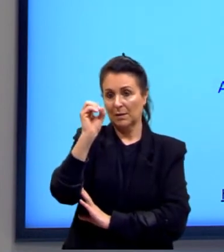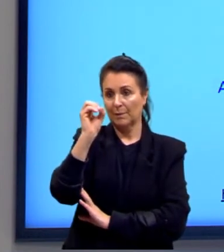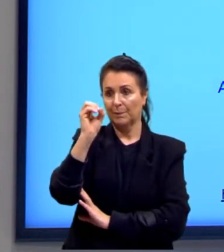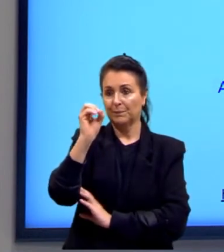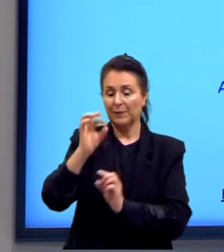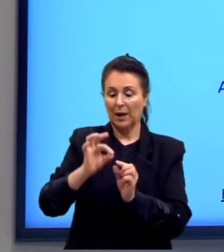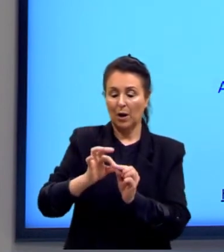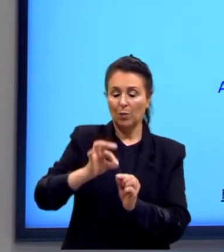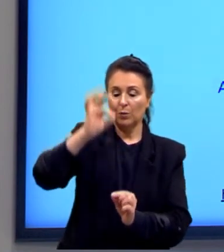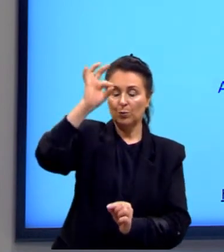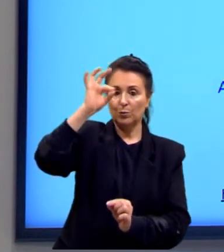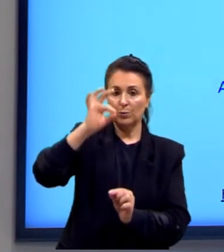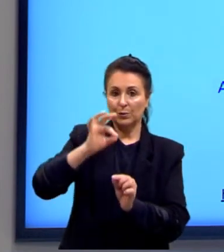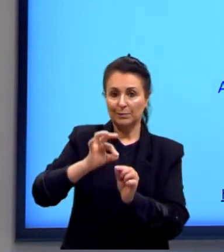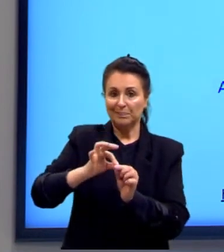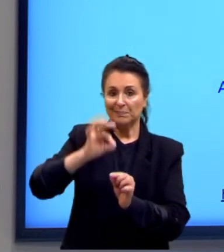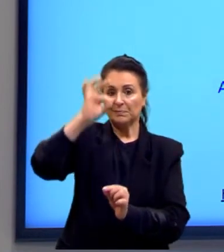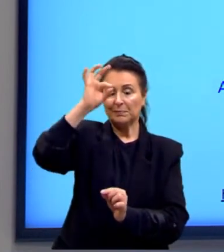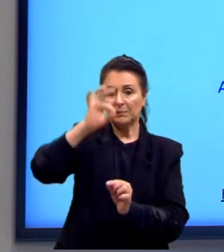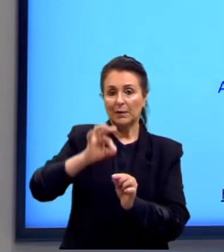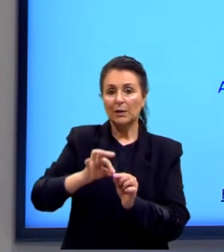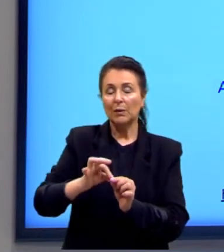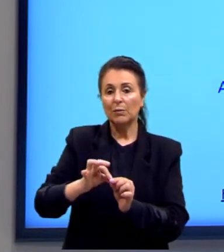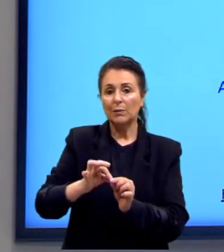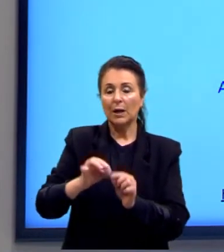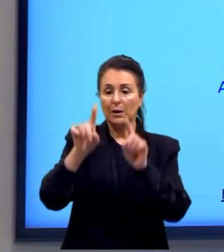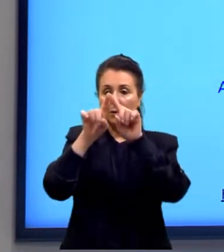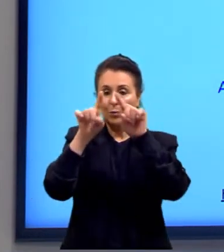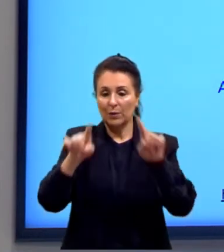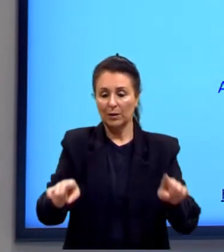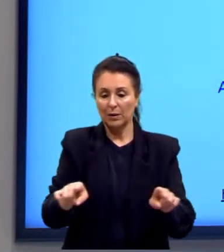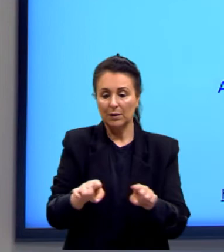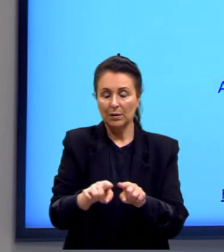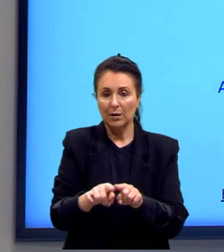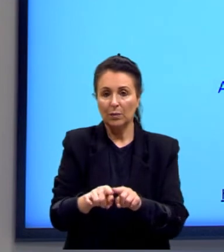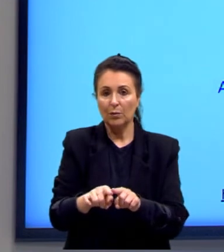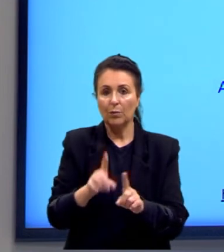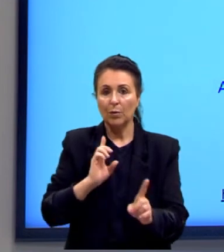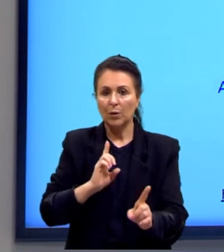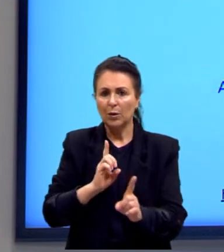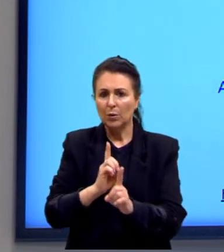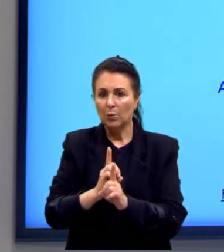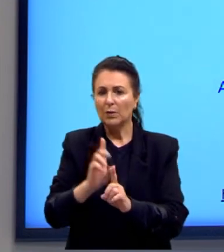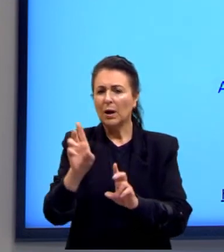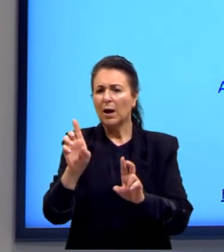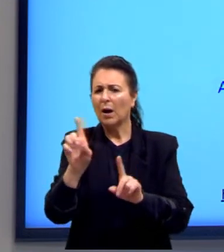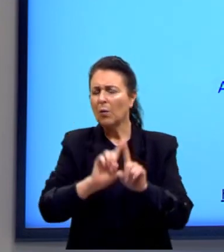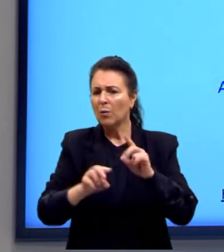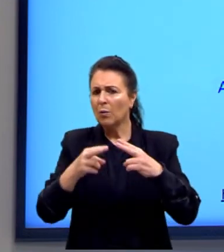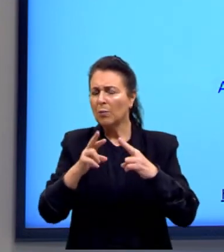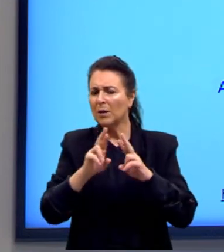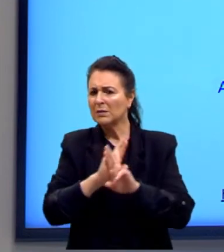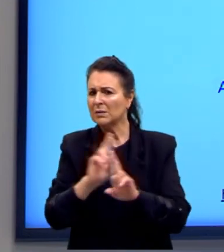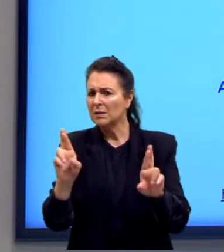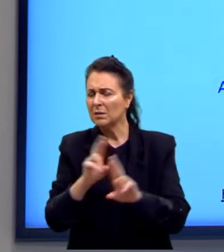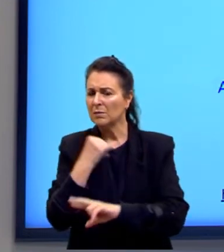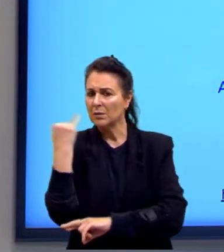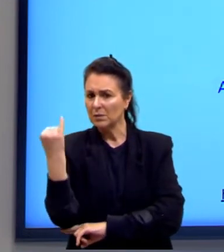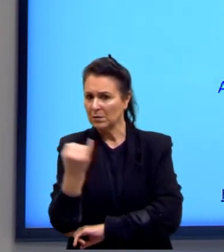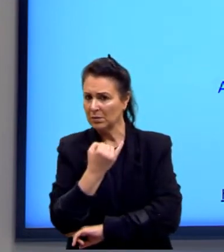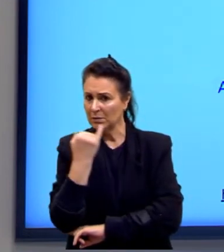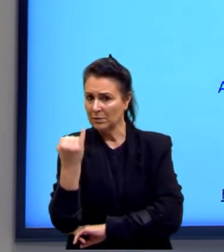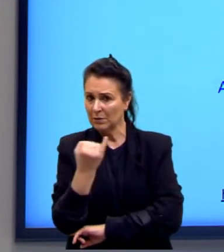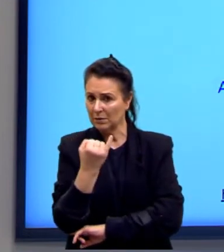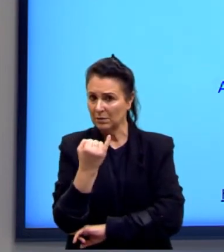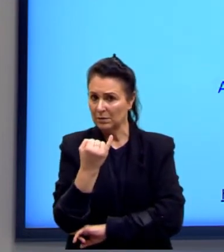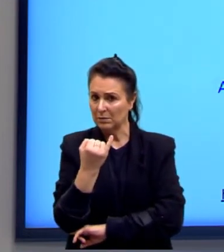traçarmos, então, a altura deste triângulo, nós temos algumas relações importantes. Essas